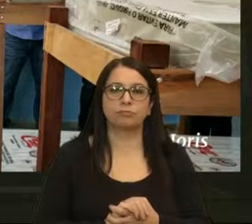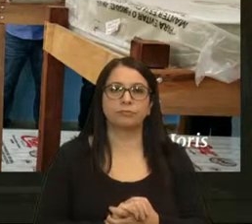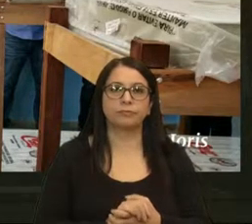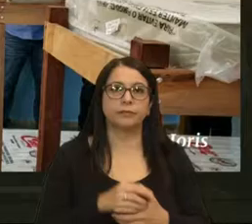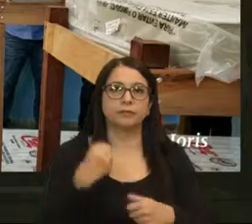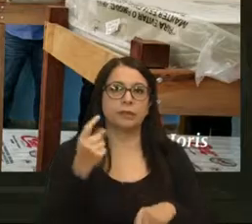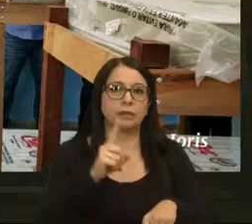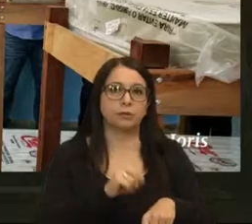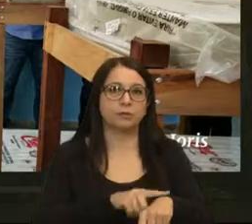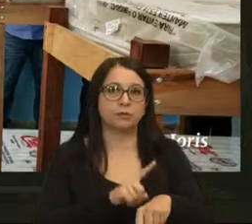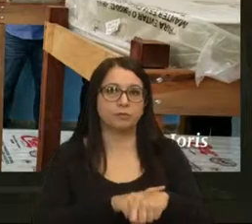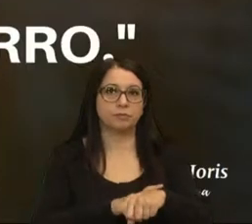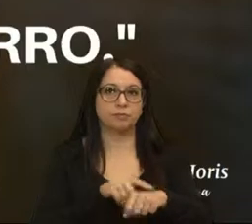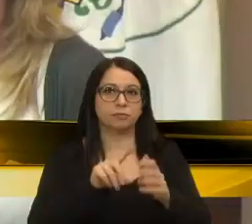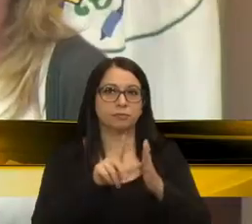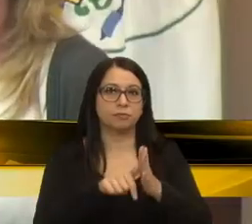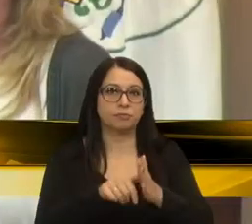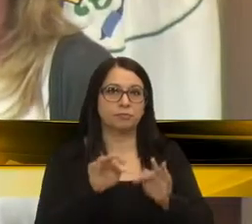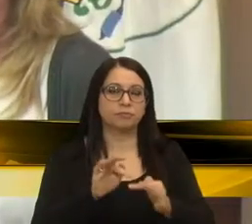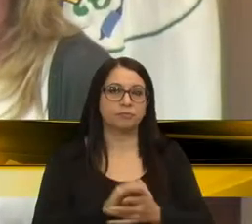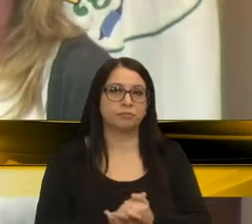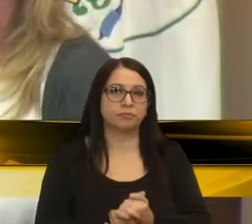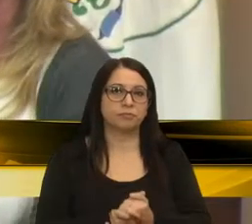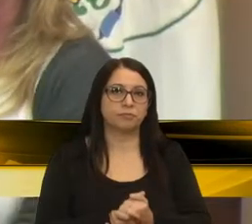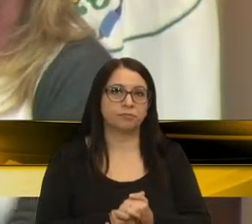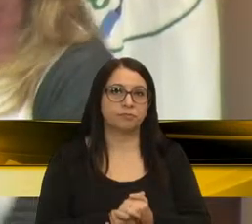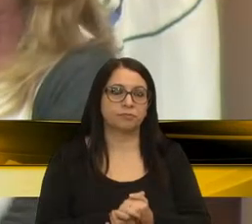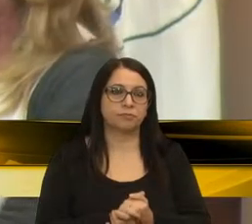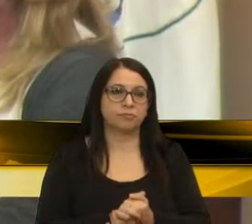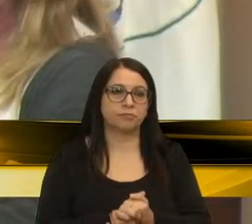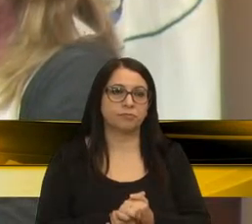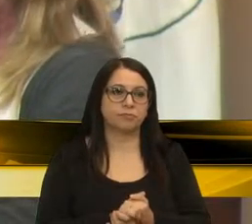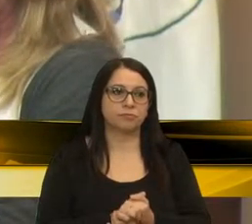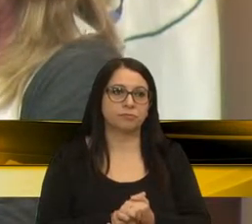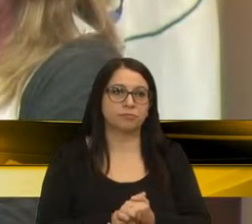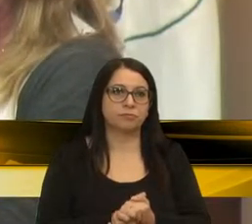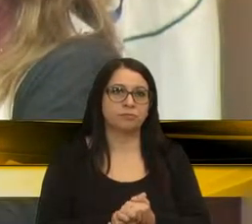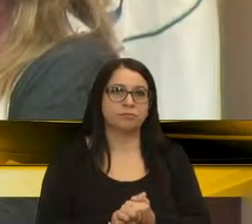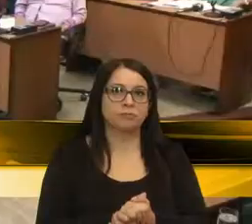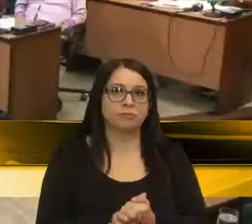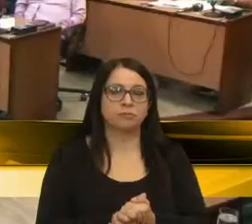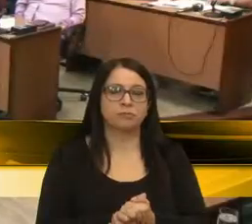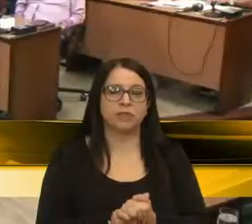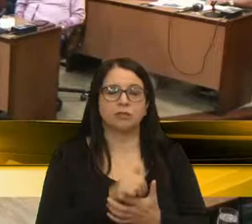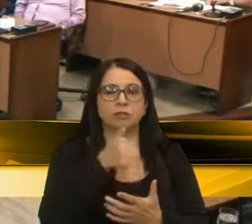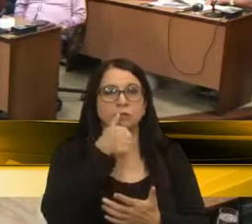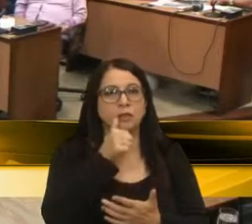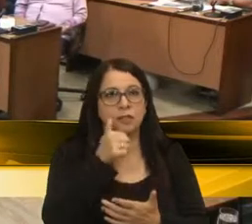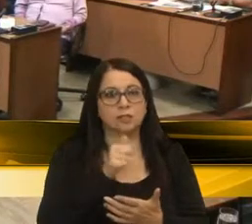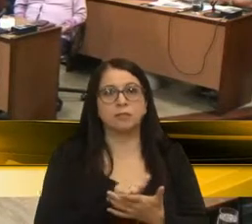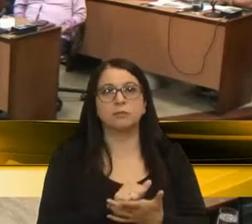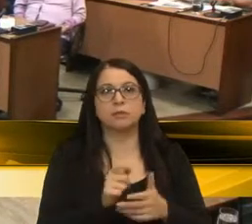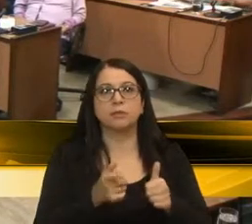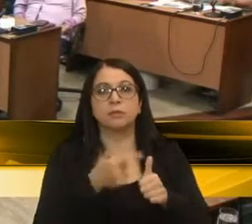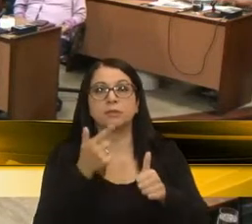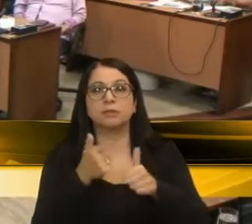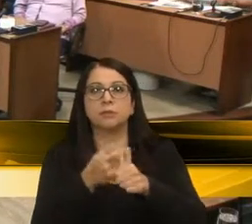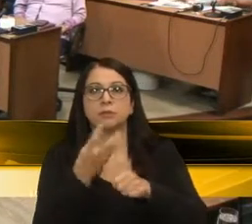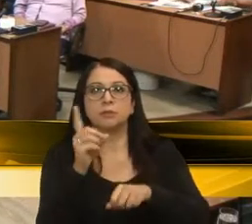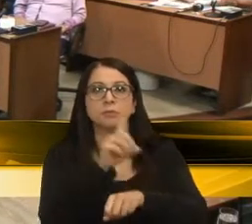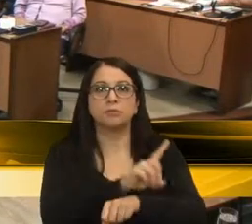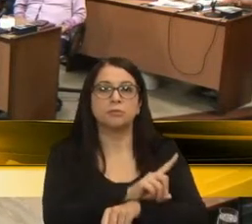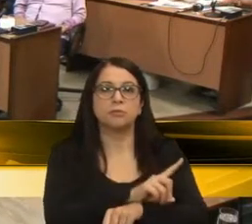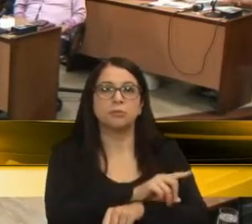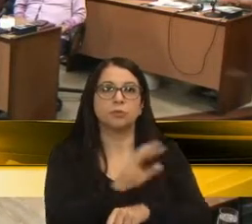os apartes para depois finalizar, então. Pode... Obrigado, vereadora Pauli Ores. Primeiramente, bom dia,